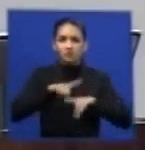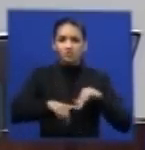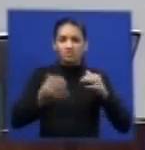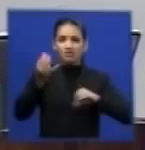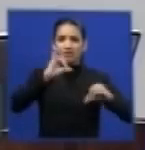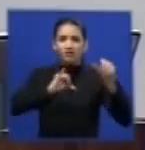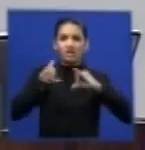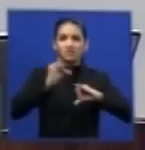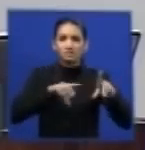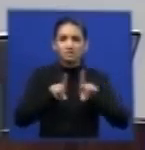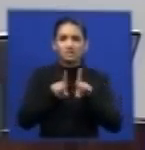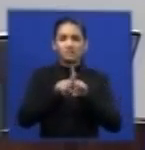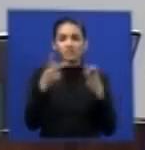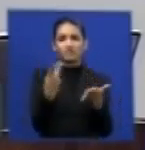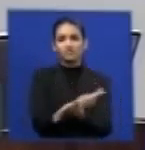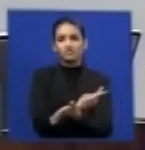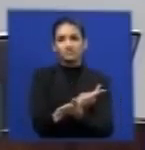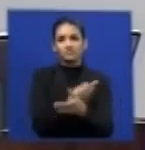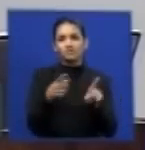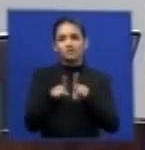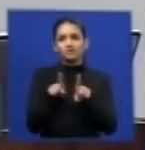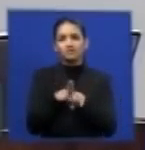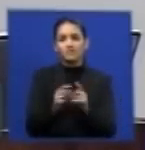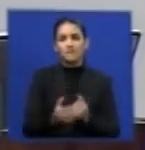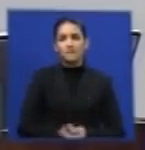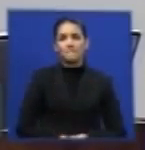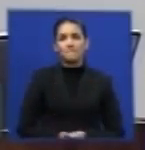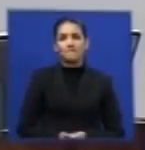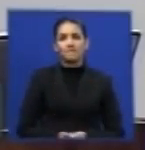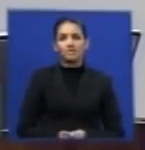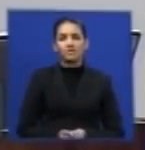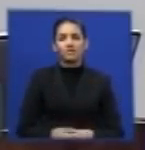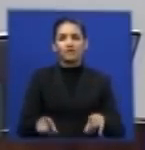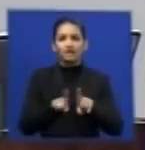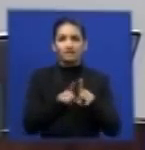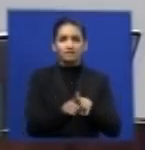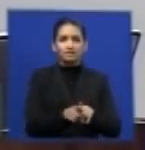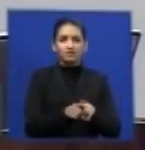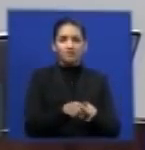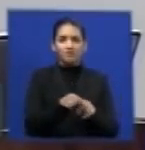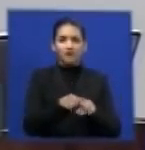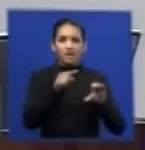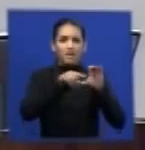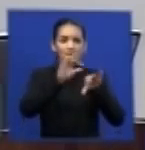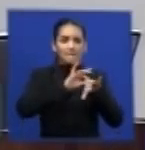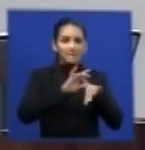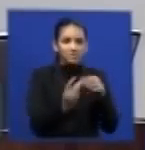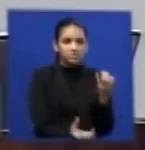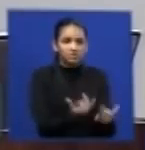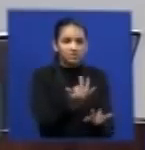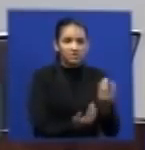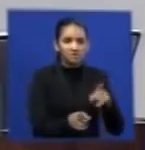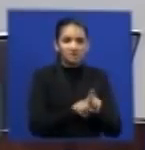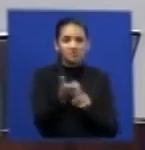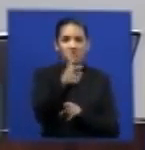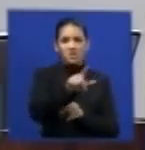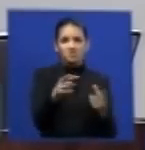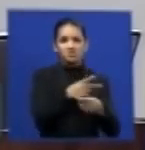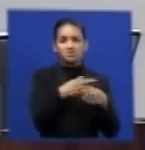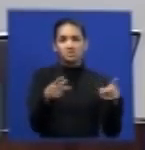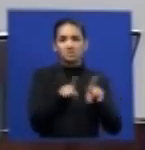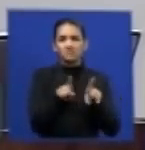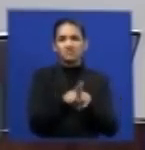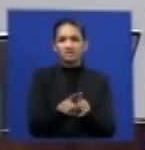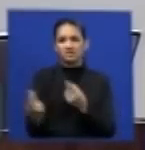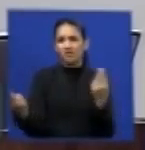são produzidos no churrasco que ele faz e a queima de pneus ou qualquer outra coisa dos fornos